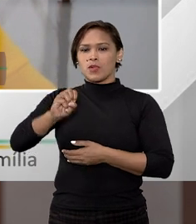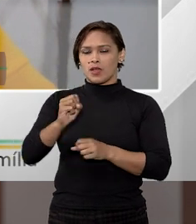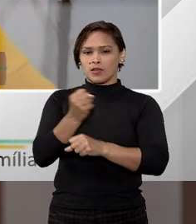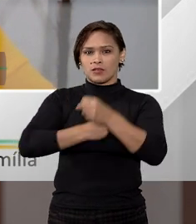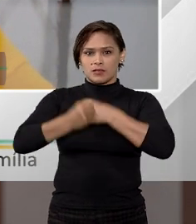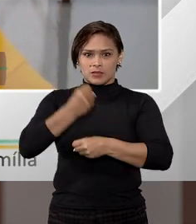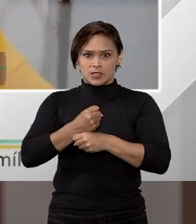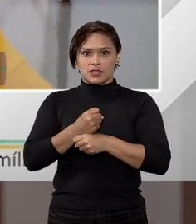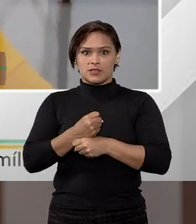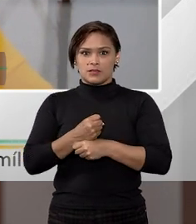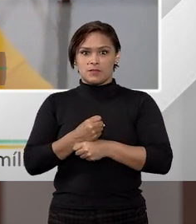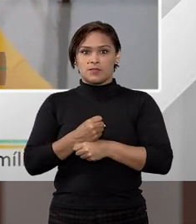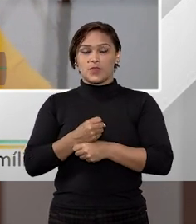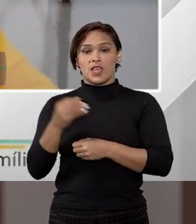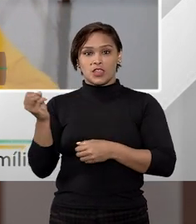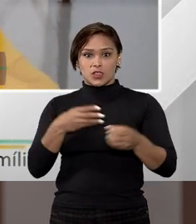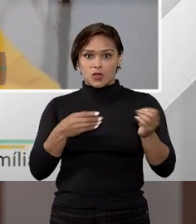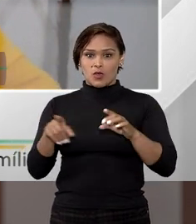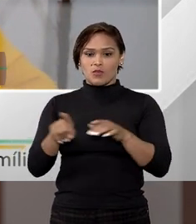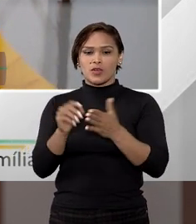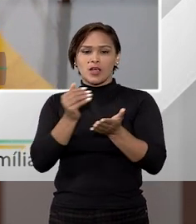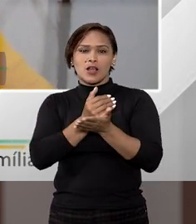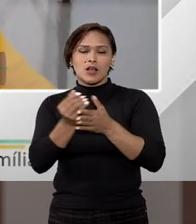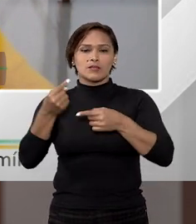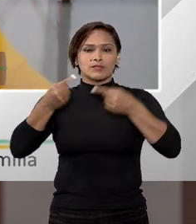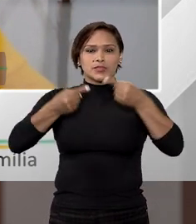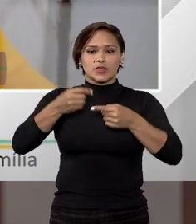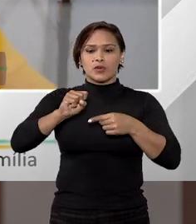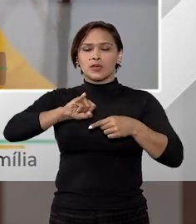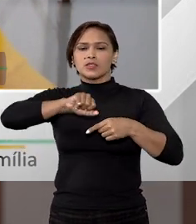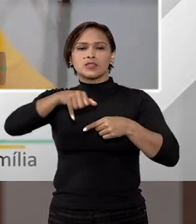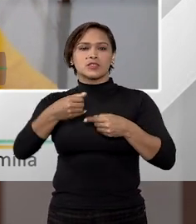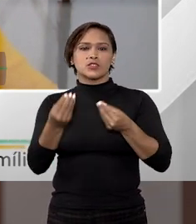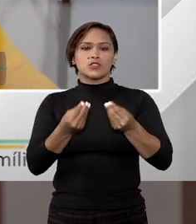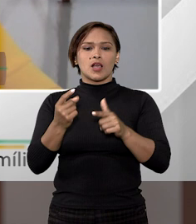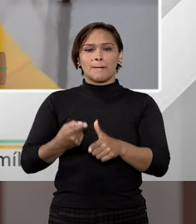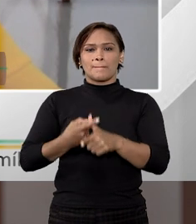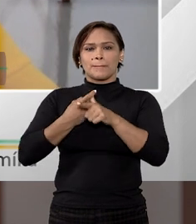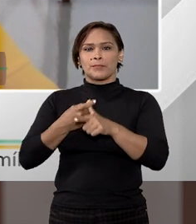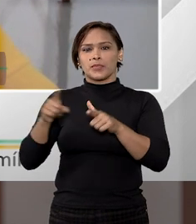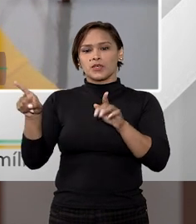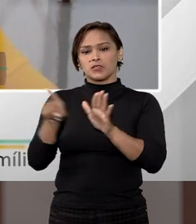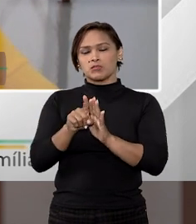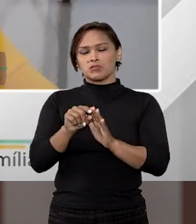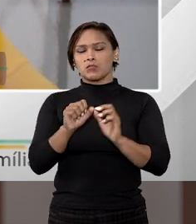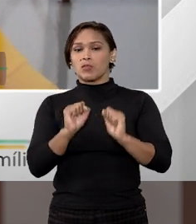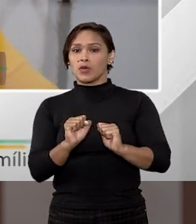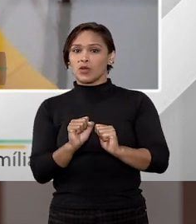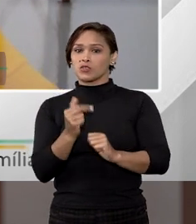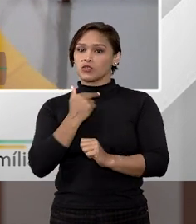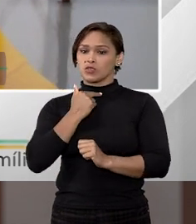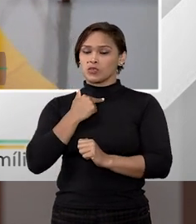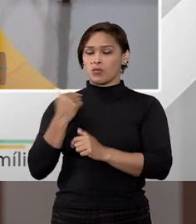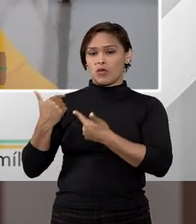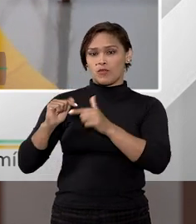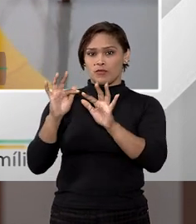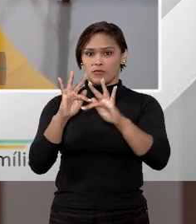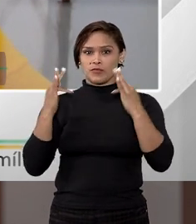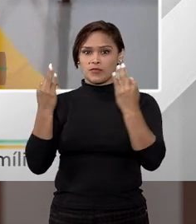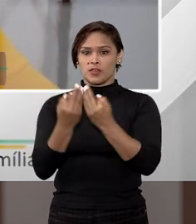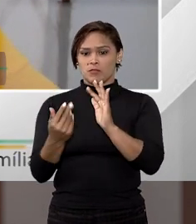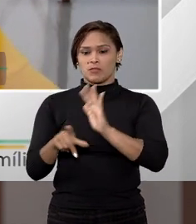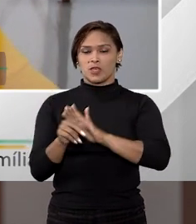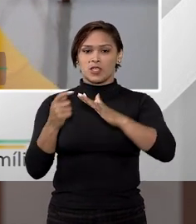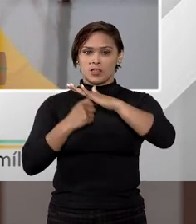bastante recente, e aí começa a ter uma discussão no STJ da penhorabilidade ou não do bem de família, da